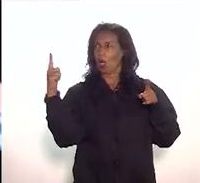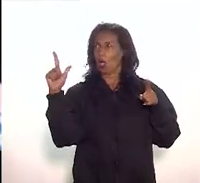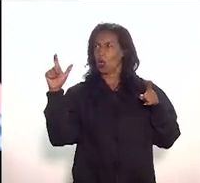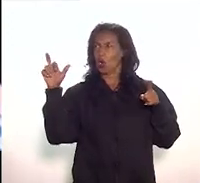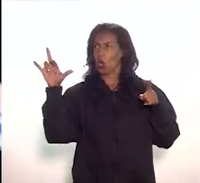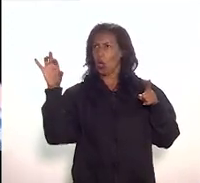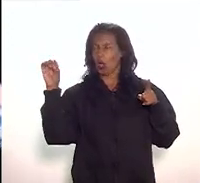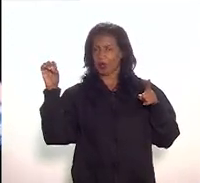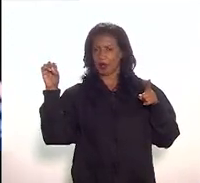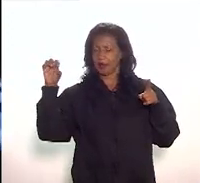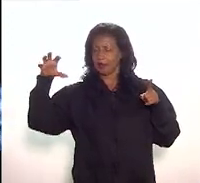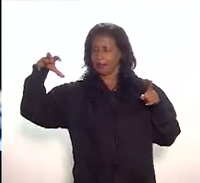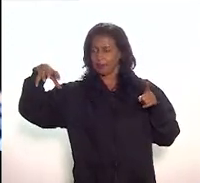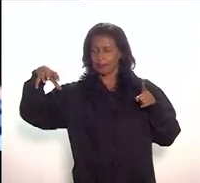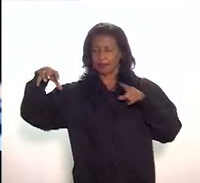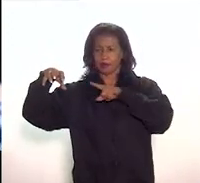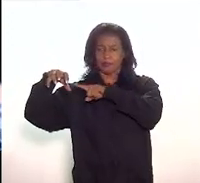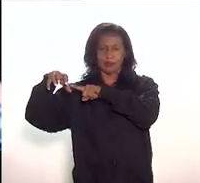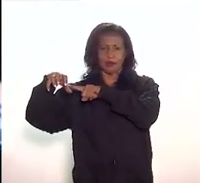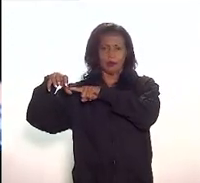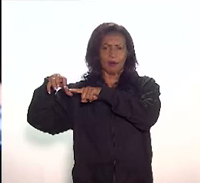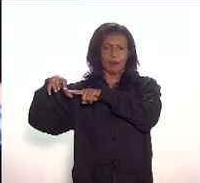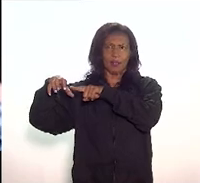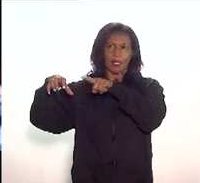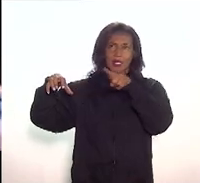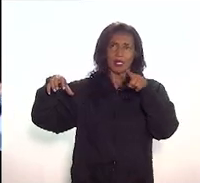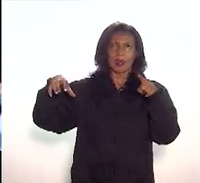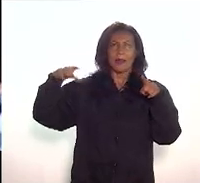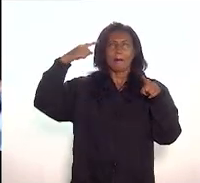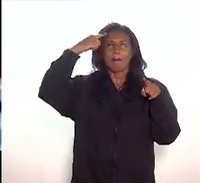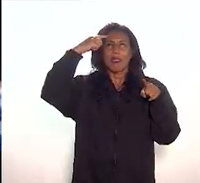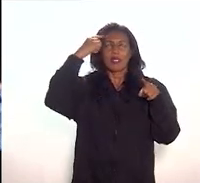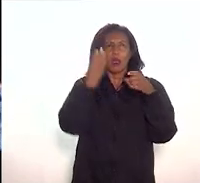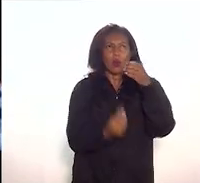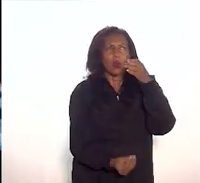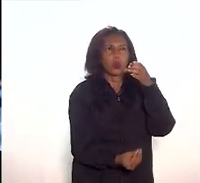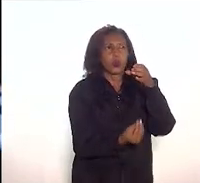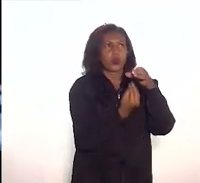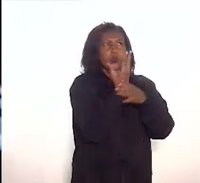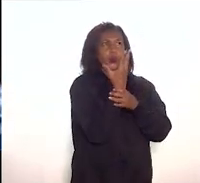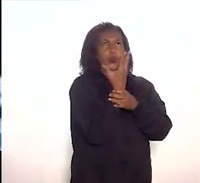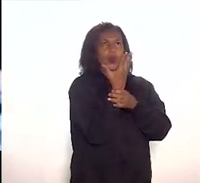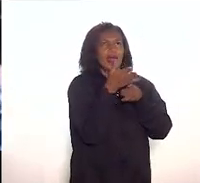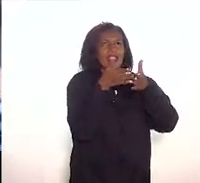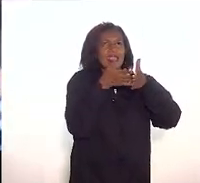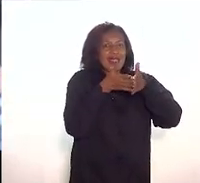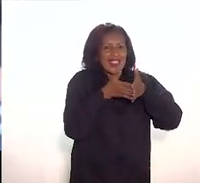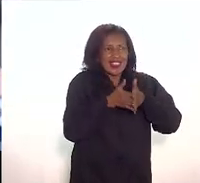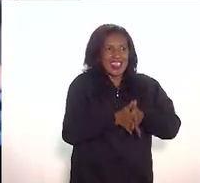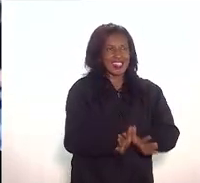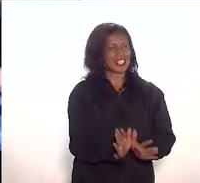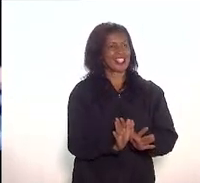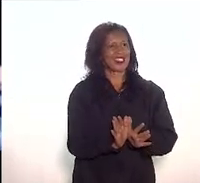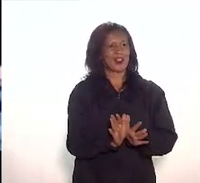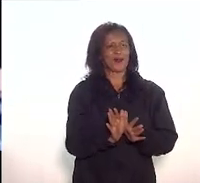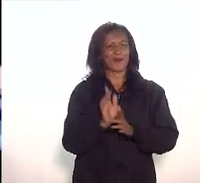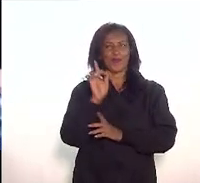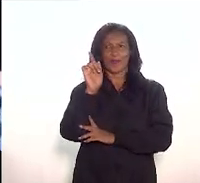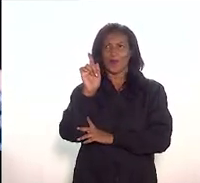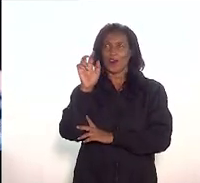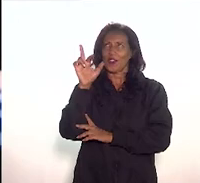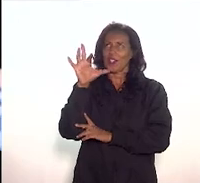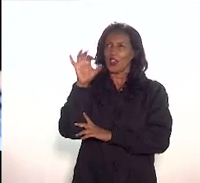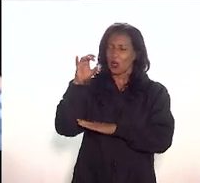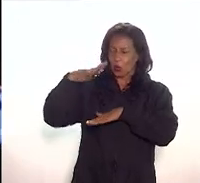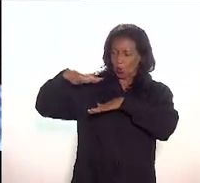José de Alencar, que, historicamente, se nós pensarmos na origem da cidade do Rio de Janeiro, a cidade do Rio nasceu ali. A cidade do Rio nasceu